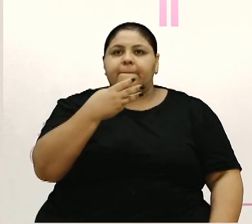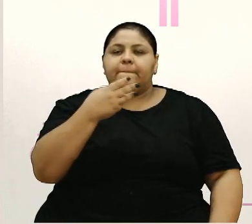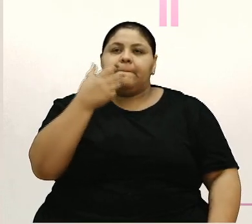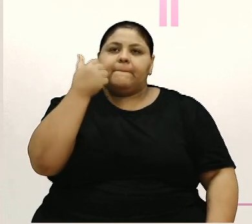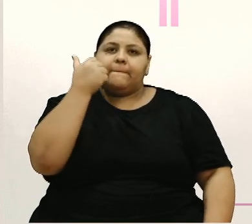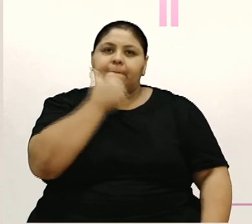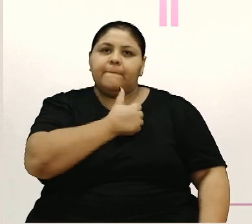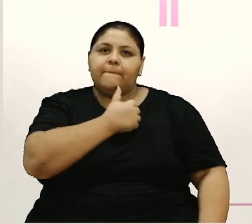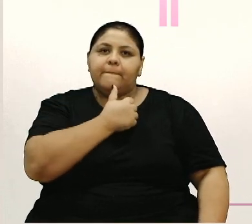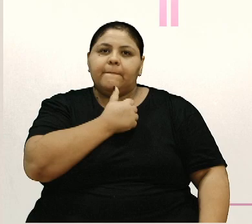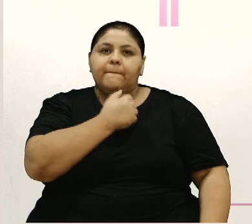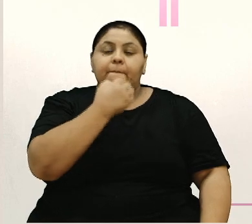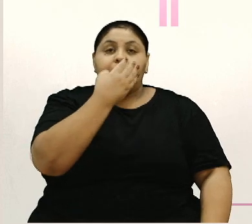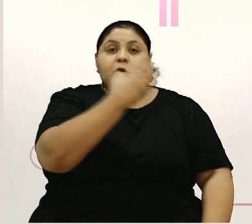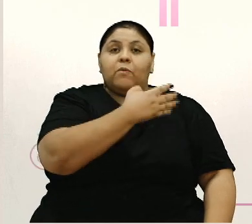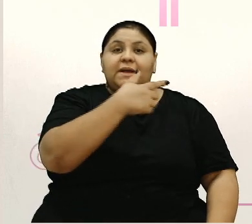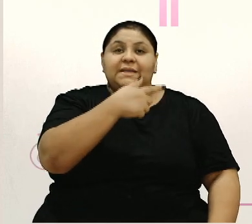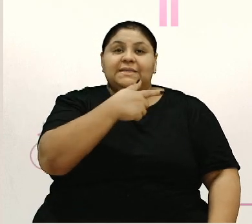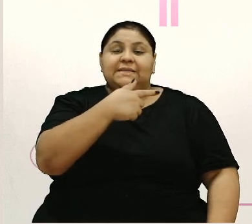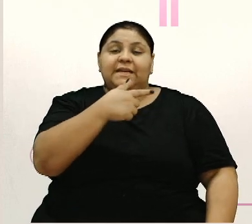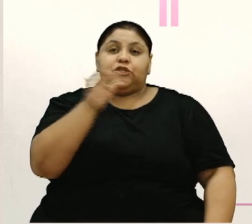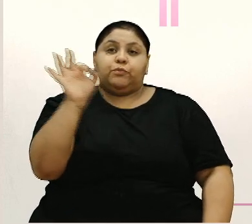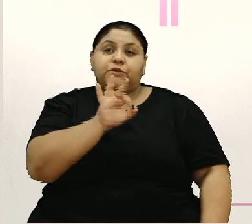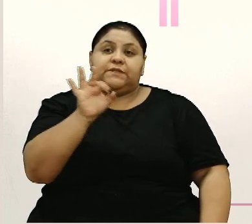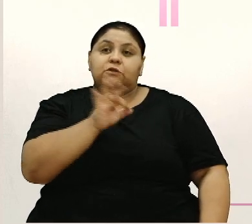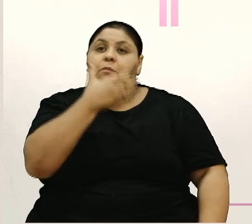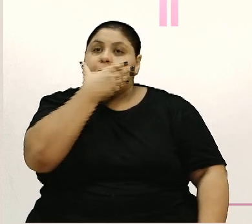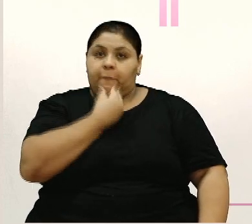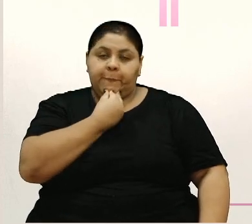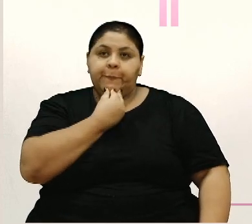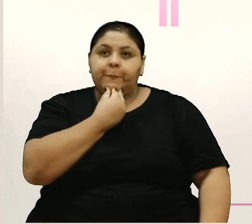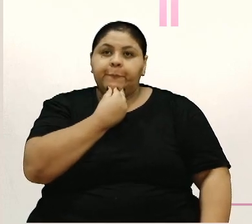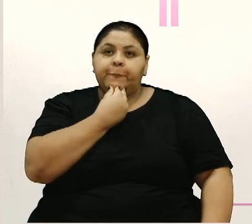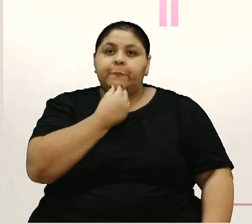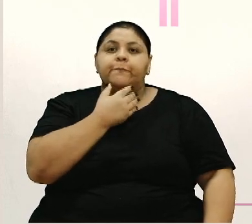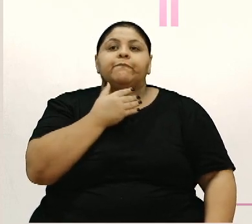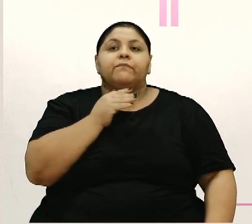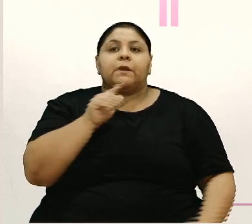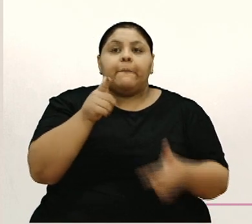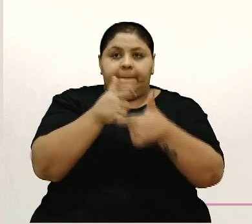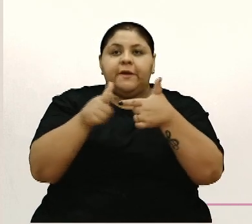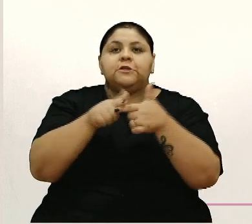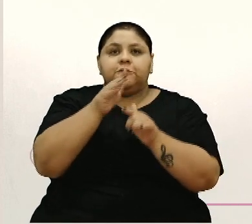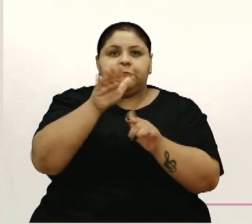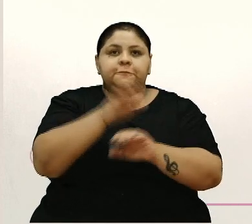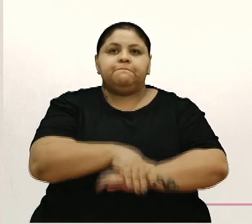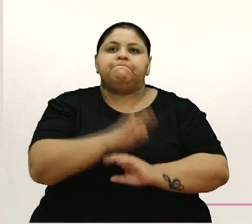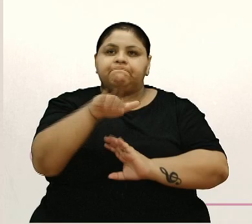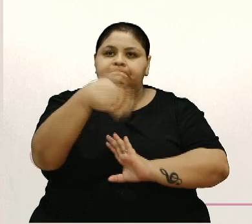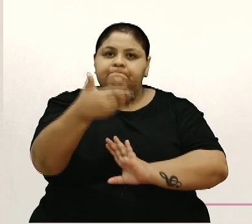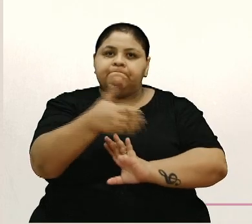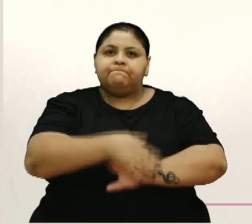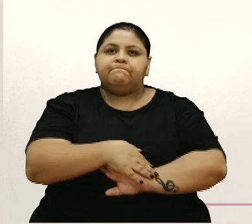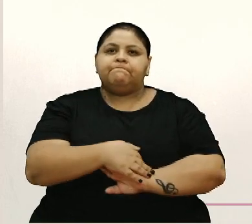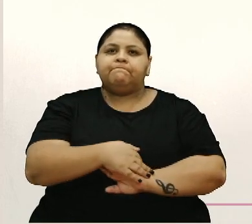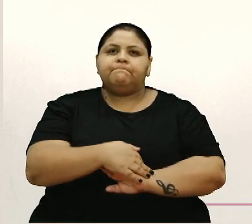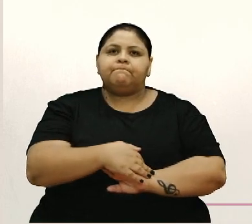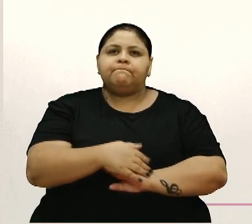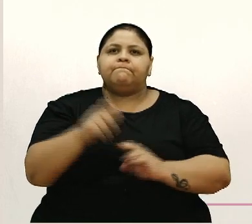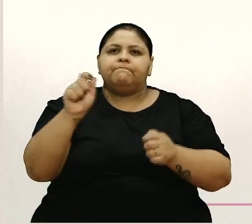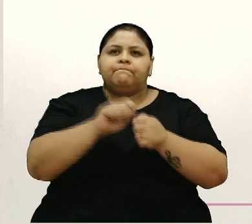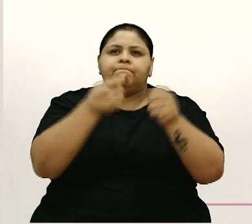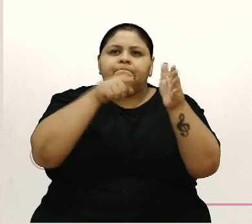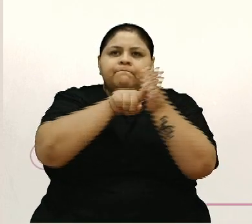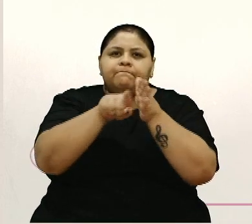masculino, 53% feminino e 47% masculino, então está bem dividido, pode passar uma IT. Foi feita uma